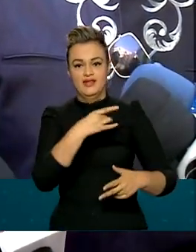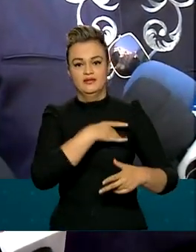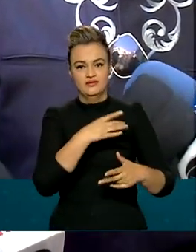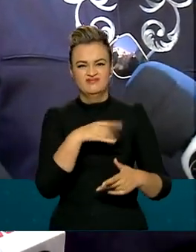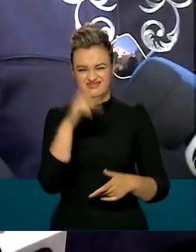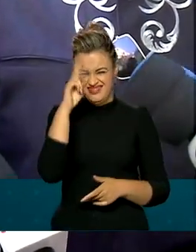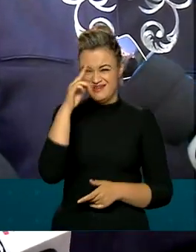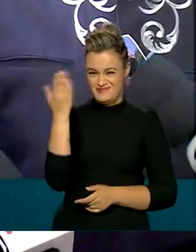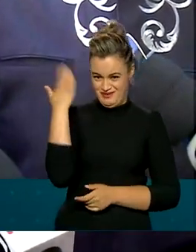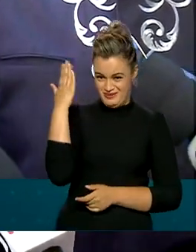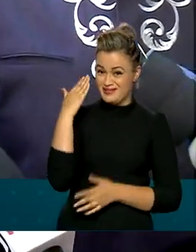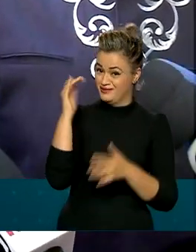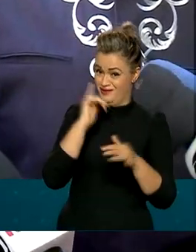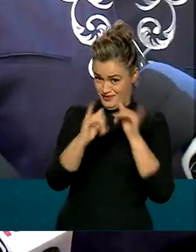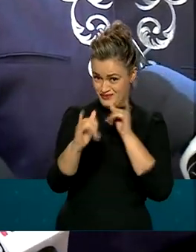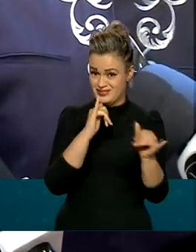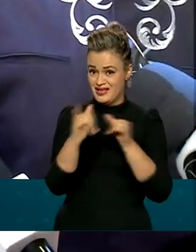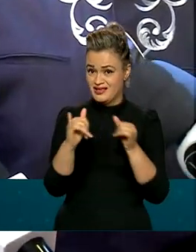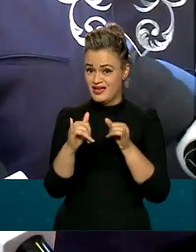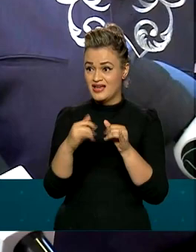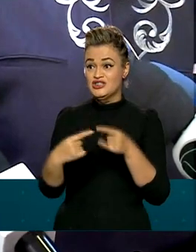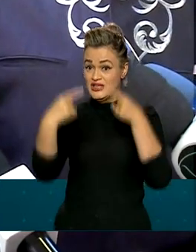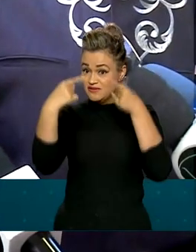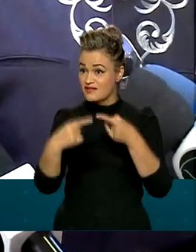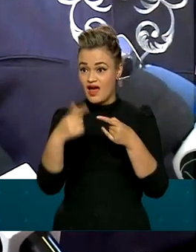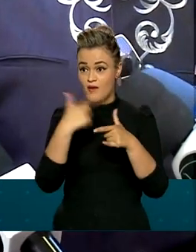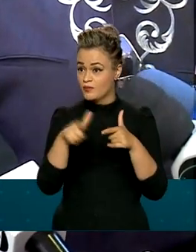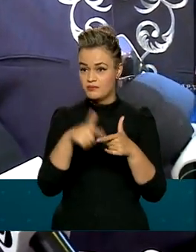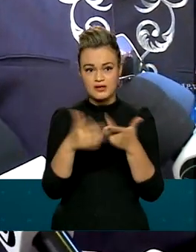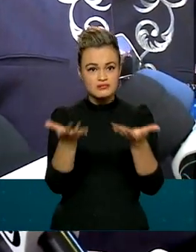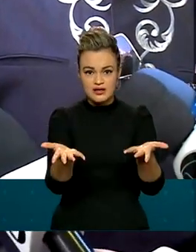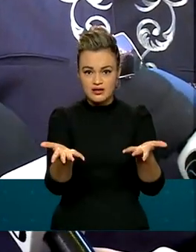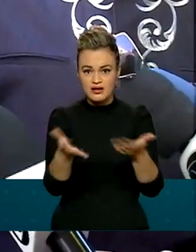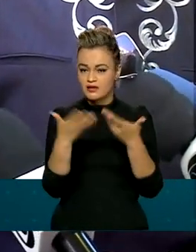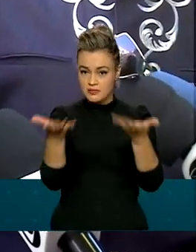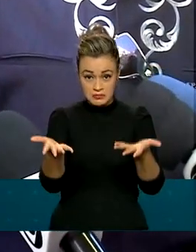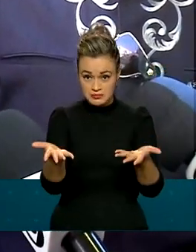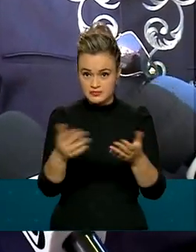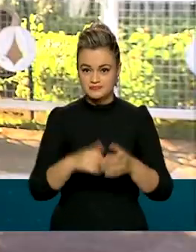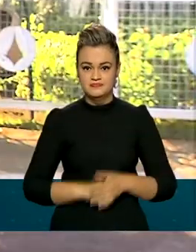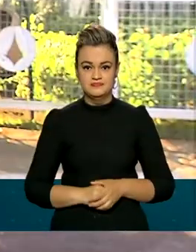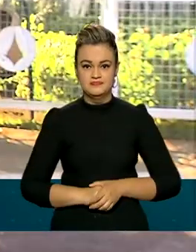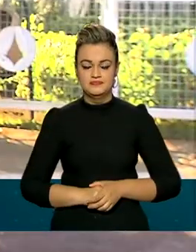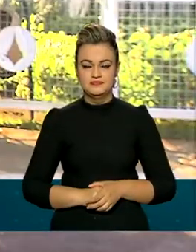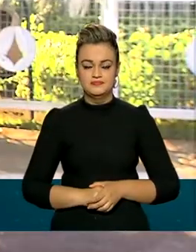Lembra que eu falava lá atrás? Temos que enfrentar? É um problema, temos que enfrentar, não temos alternativa.